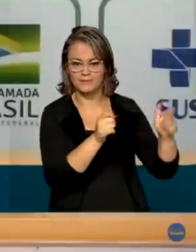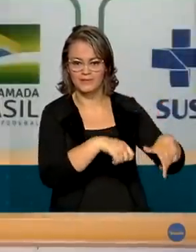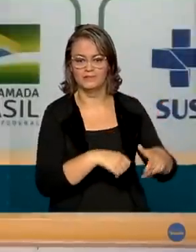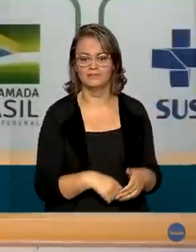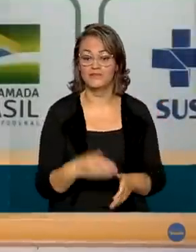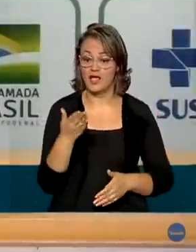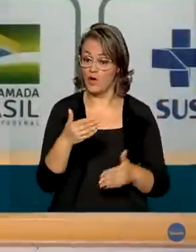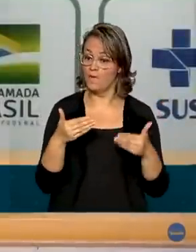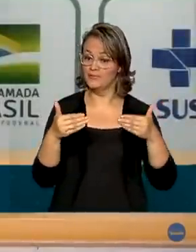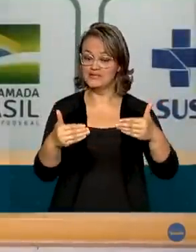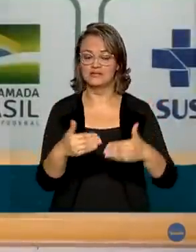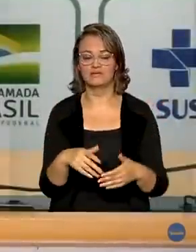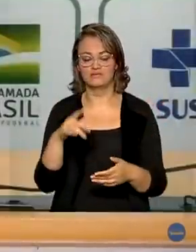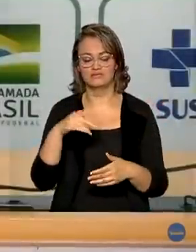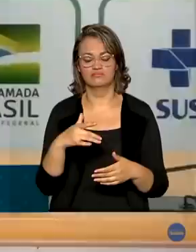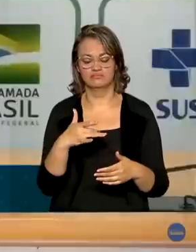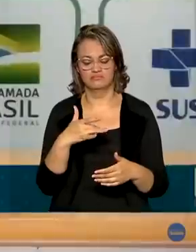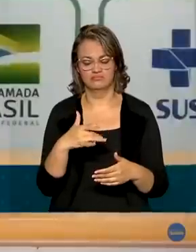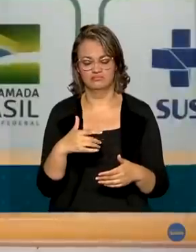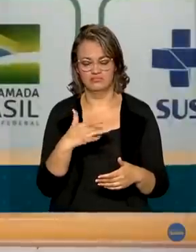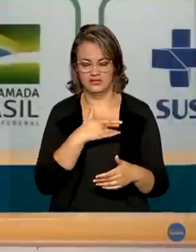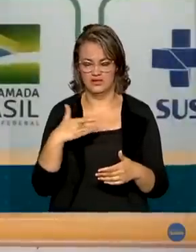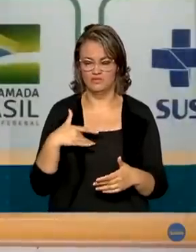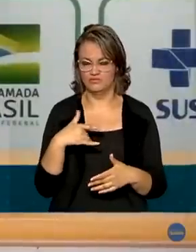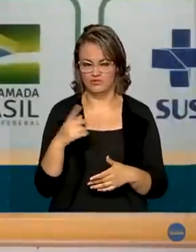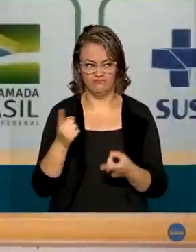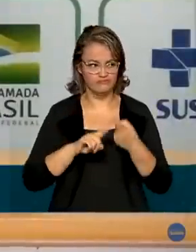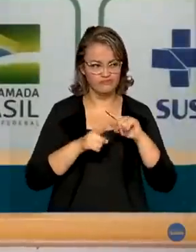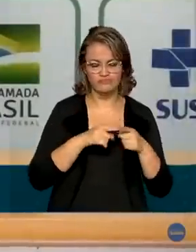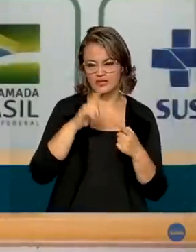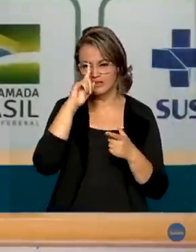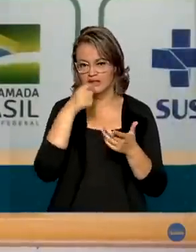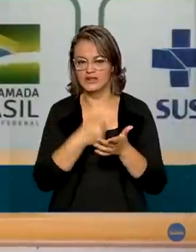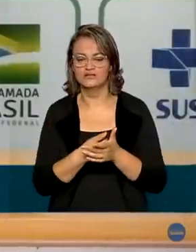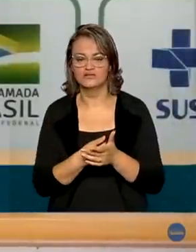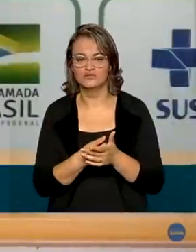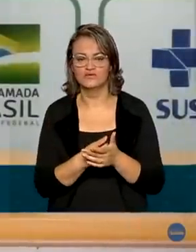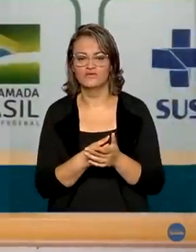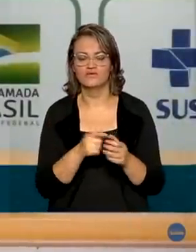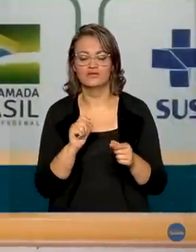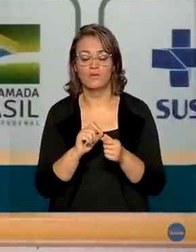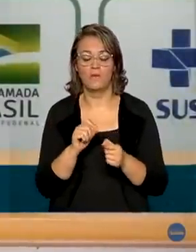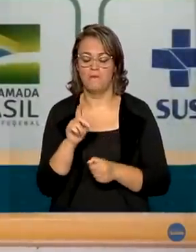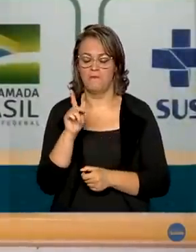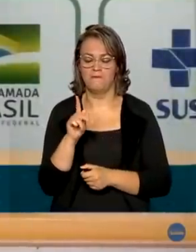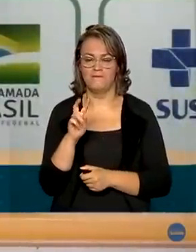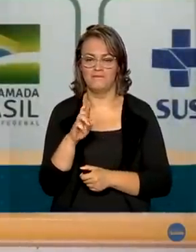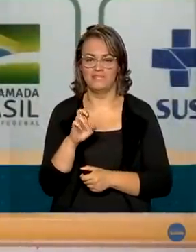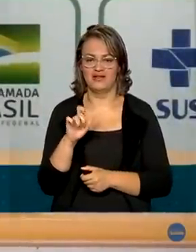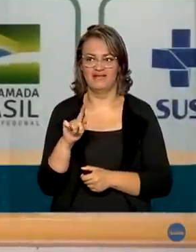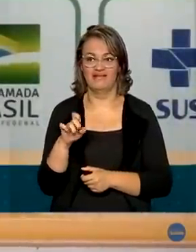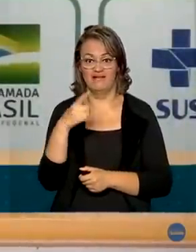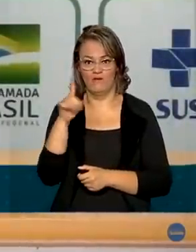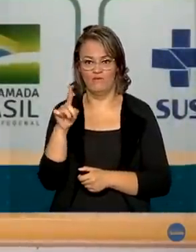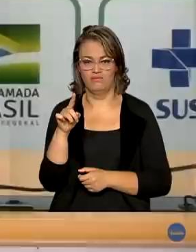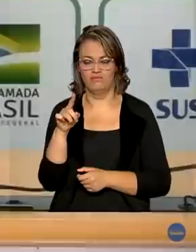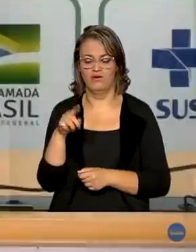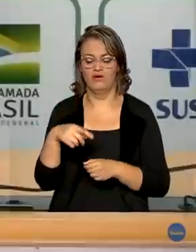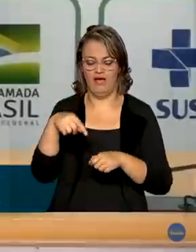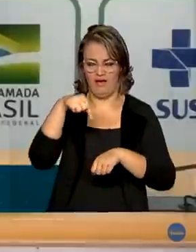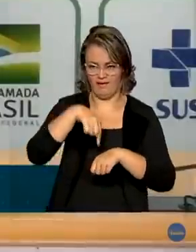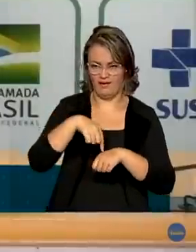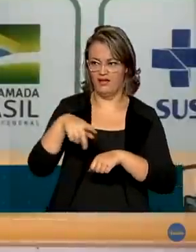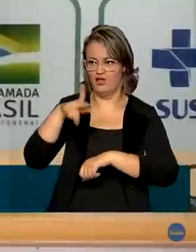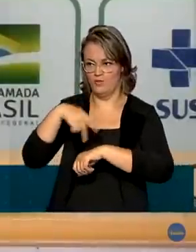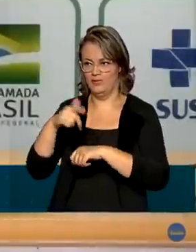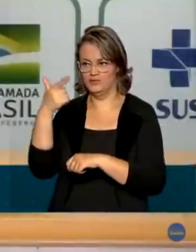Ministério da Saúde decidiu fazer um pregão internacional e nacional sem